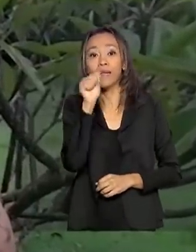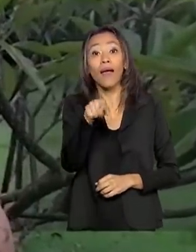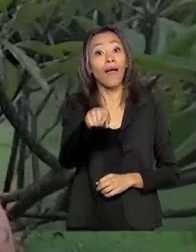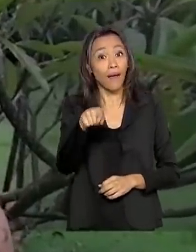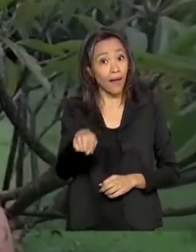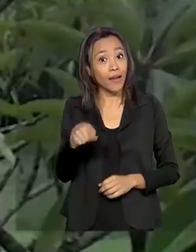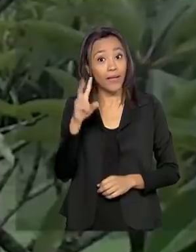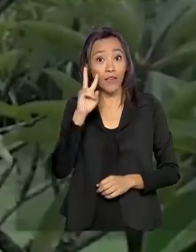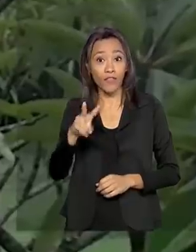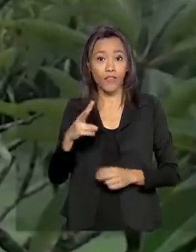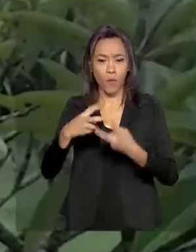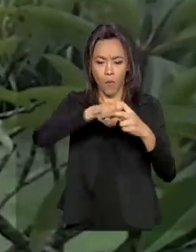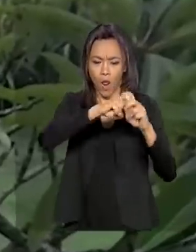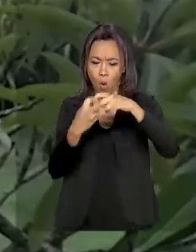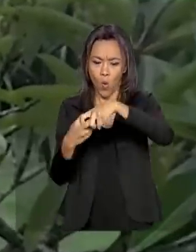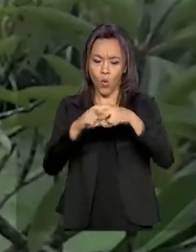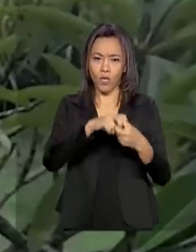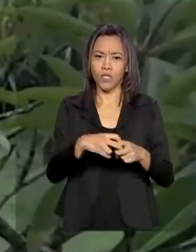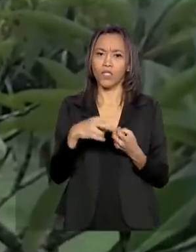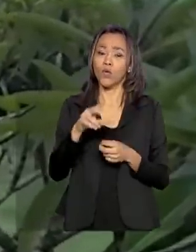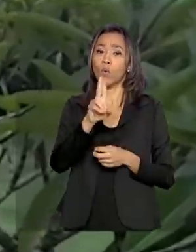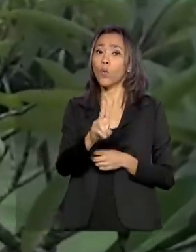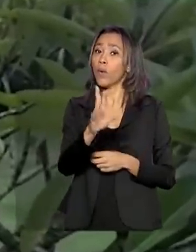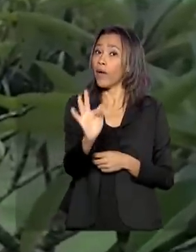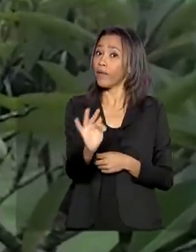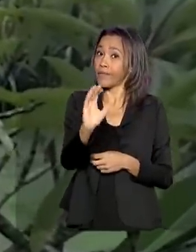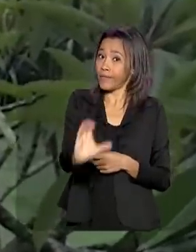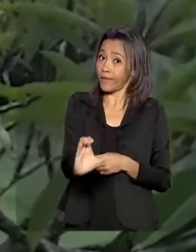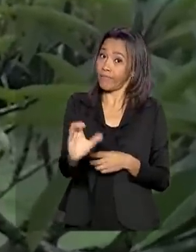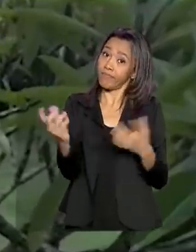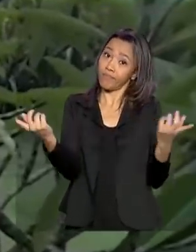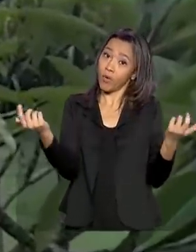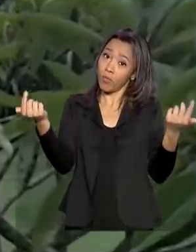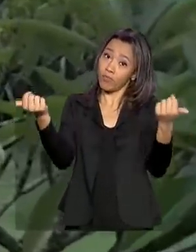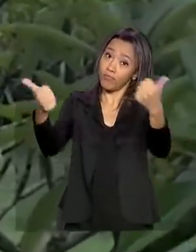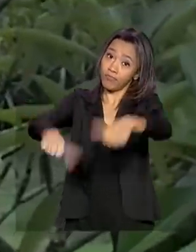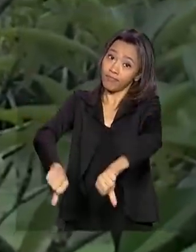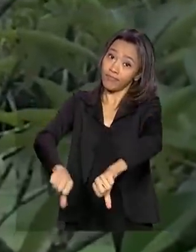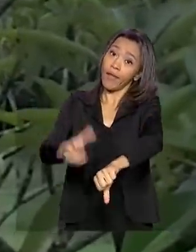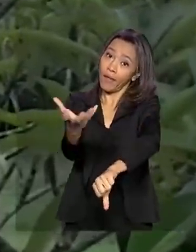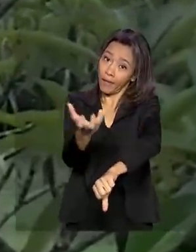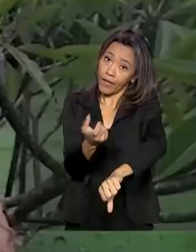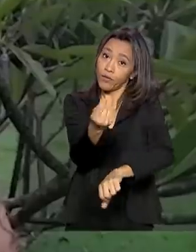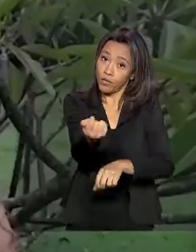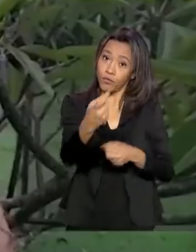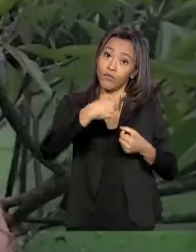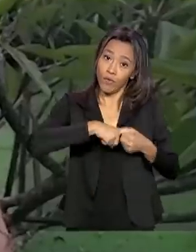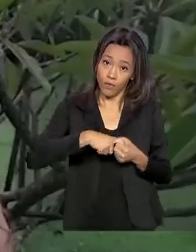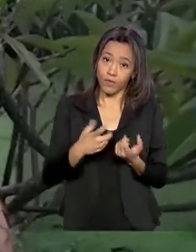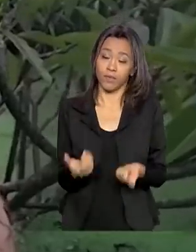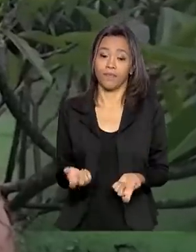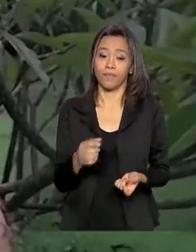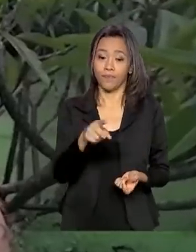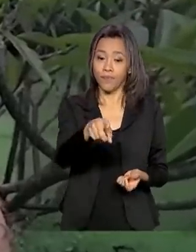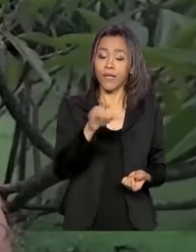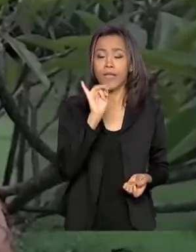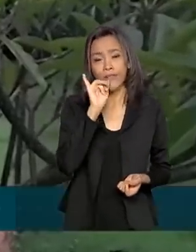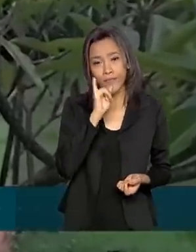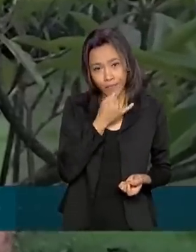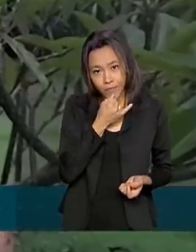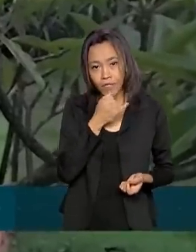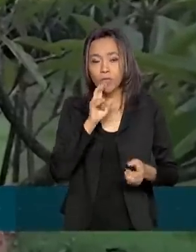assistir uma luta de UFC. Como o evento não aconteceu, ela quer o dinheiro de volta. Infelizmente, por conta do